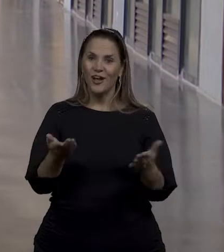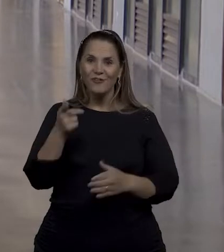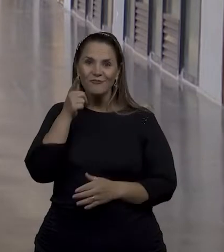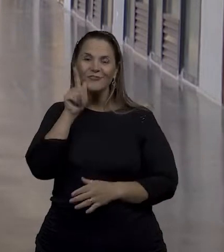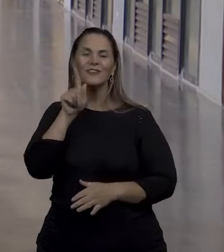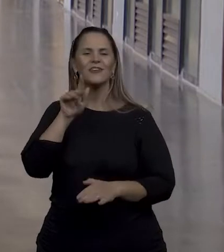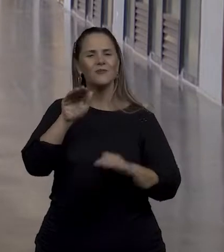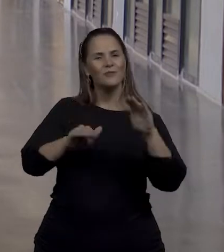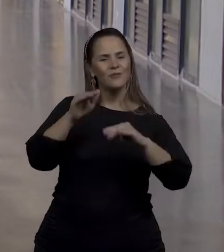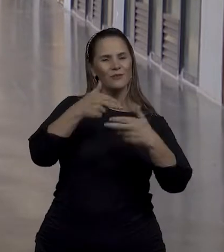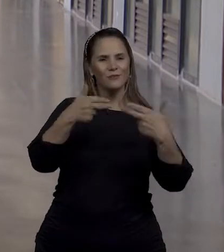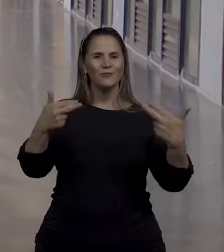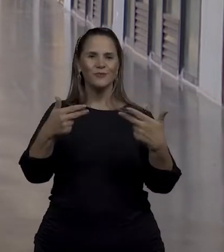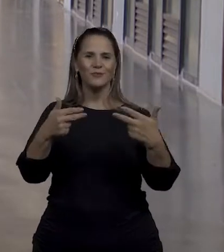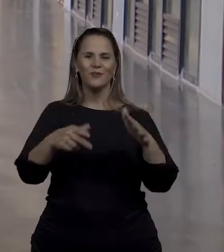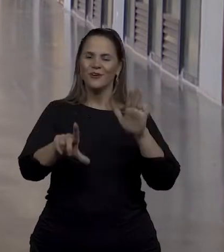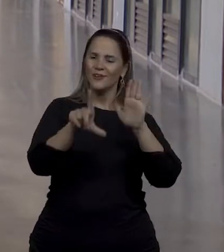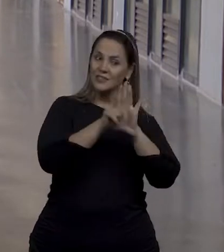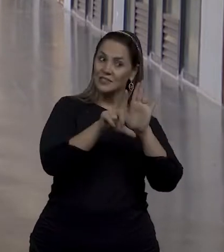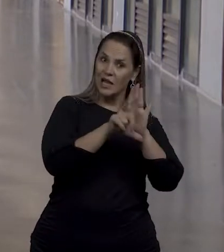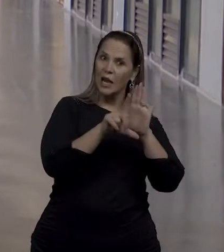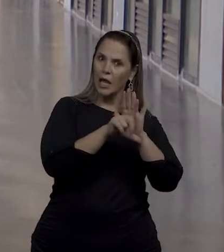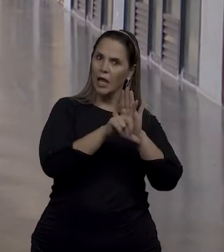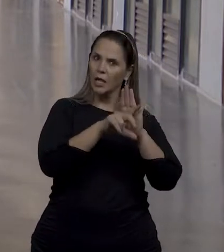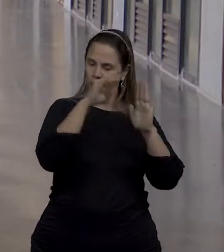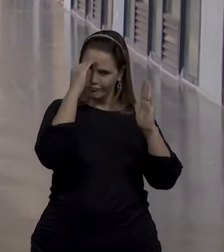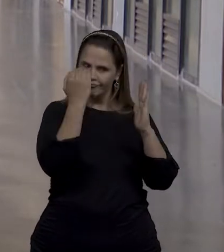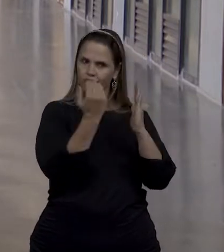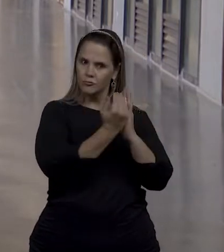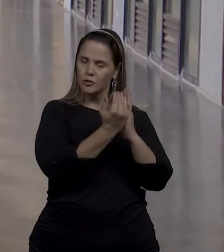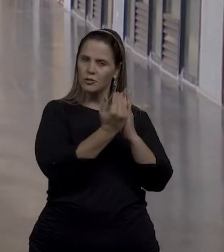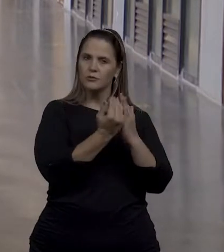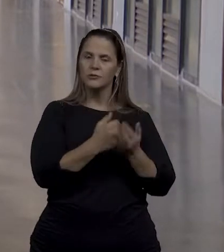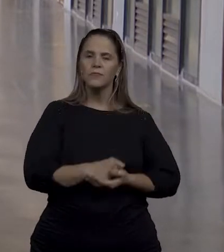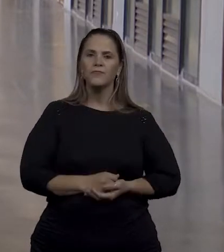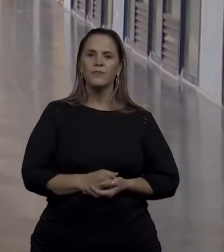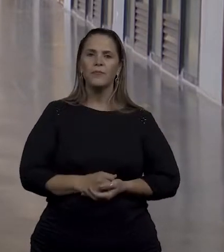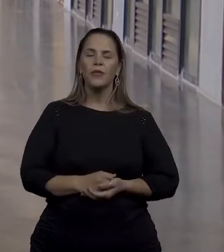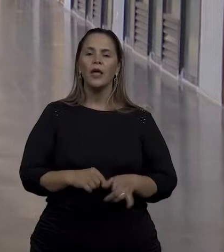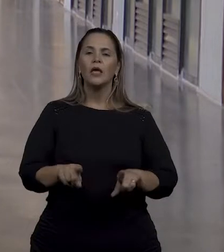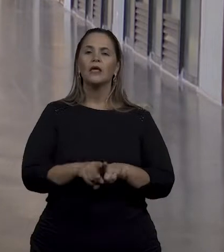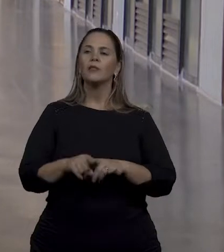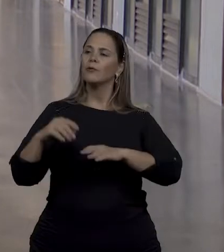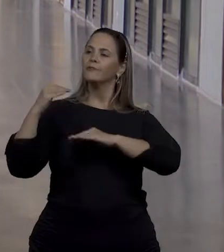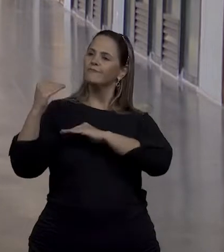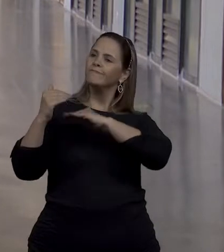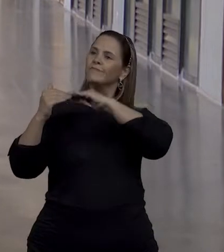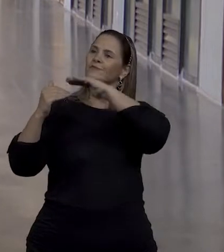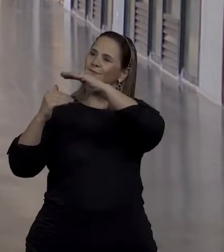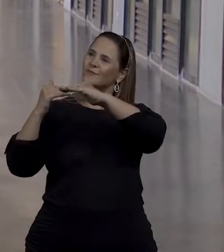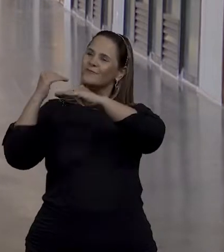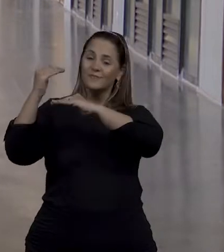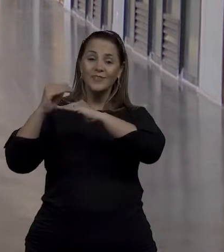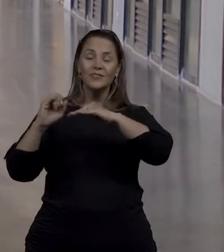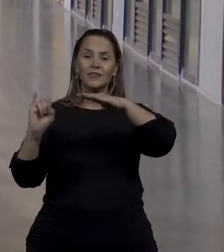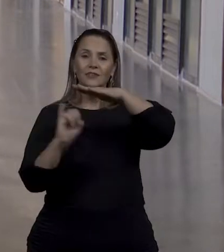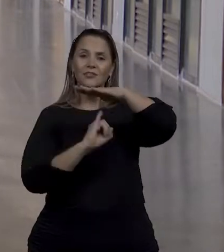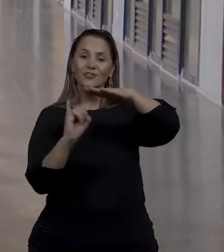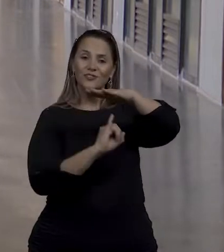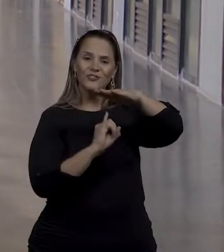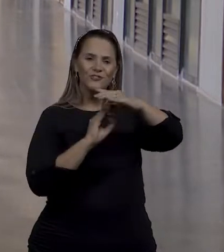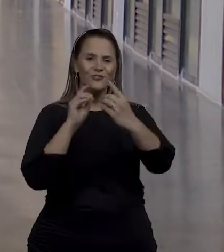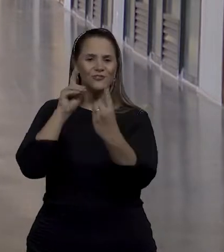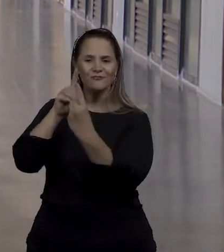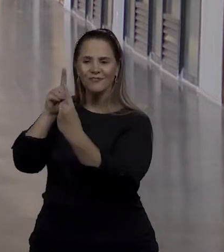avançado bastante em termos de legislação e também no avanço da criação de instituições que atendam